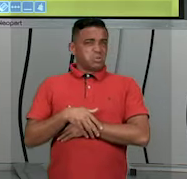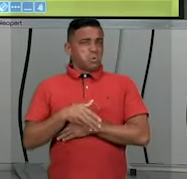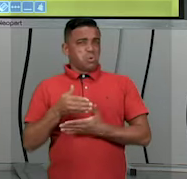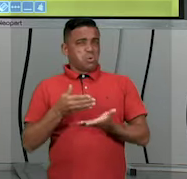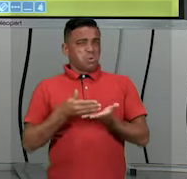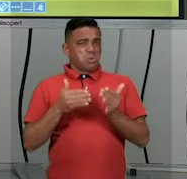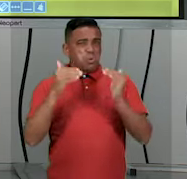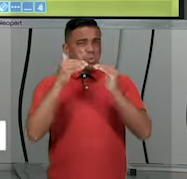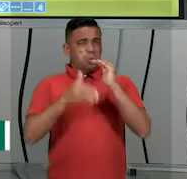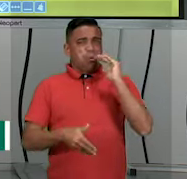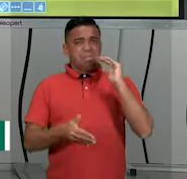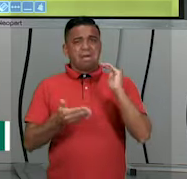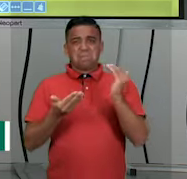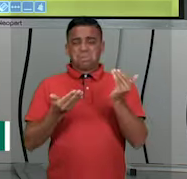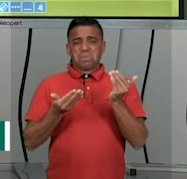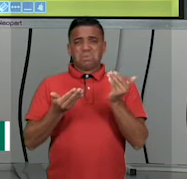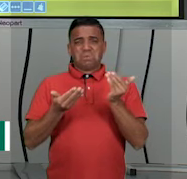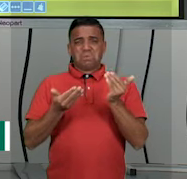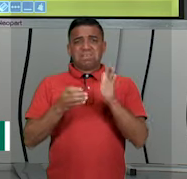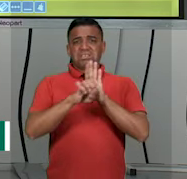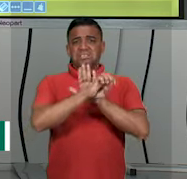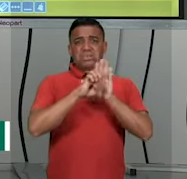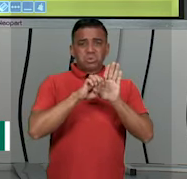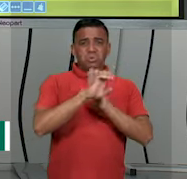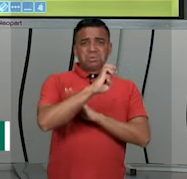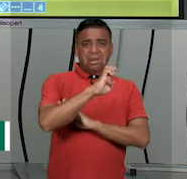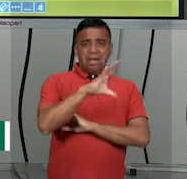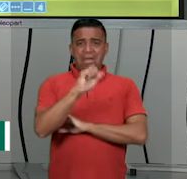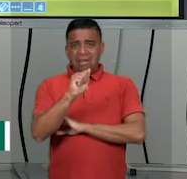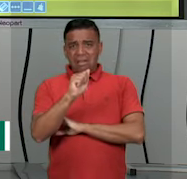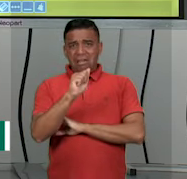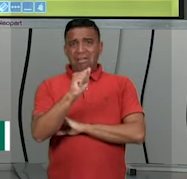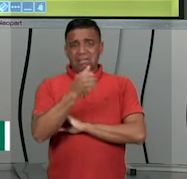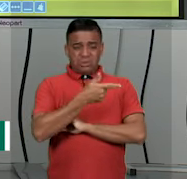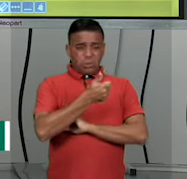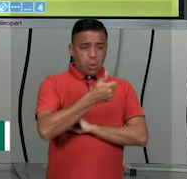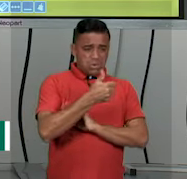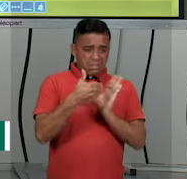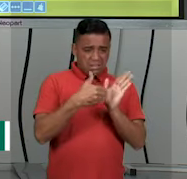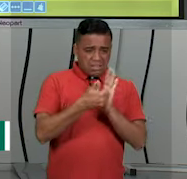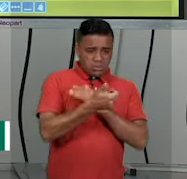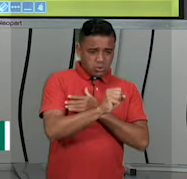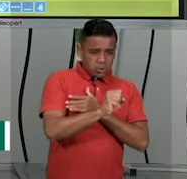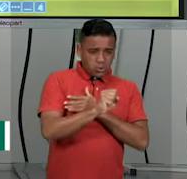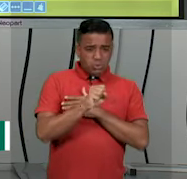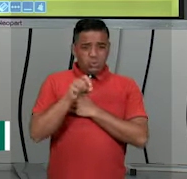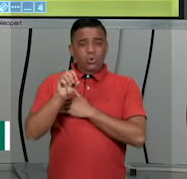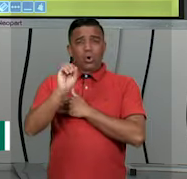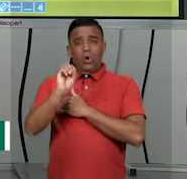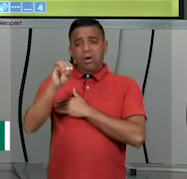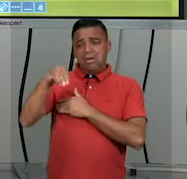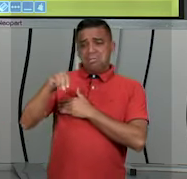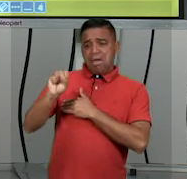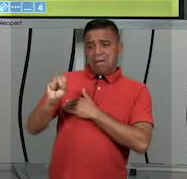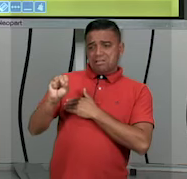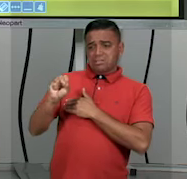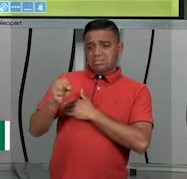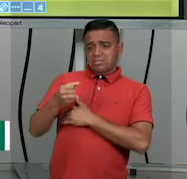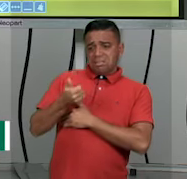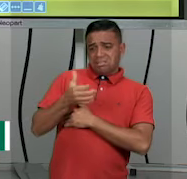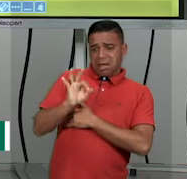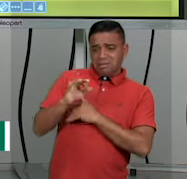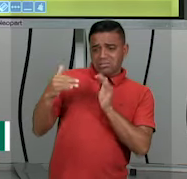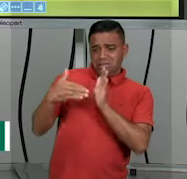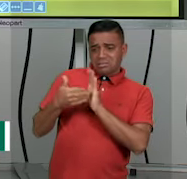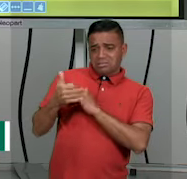discordando. O Estatuto da Criança e do Adolescente é do 12 ao 18 e para a OMS é dos